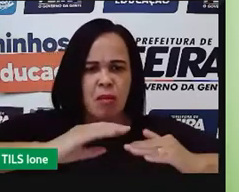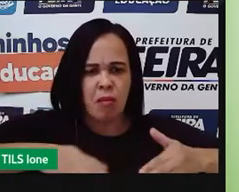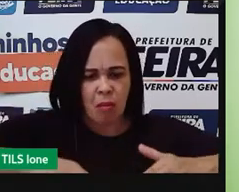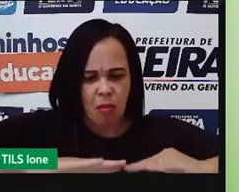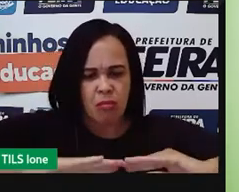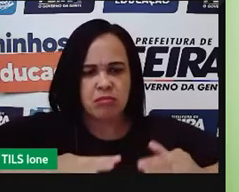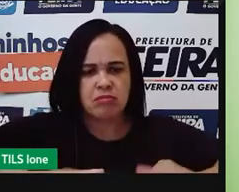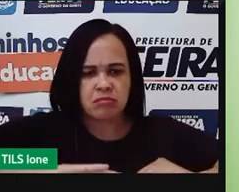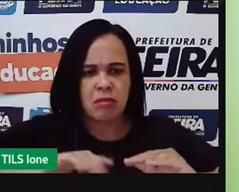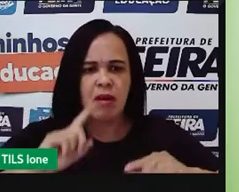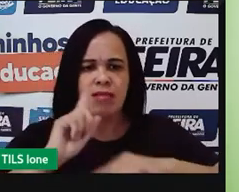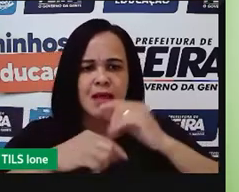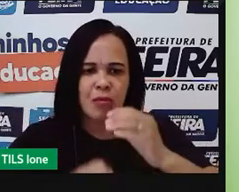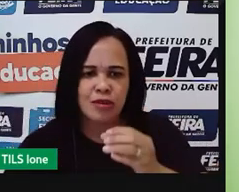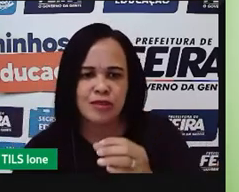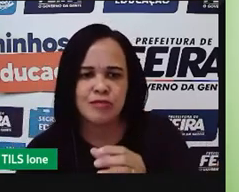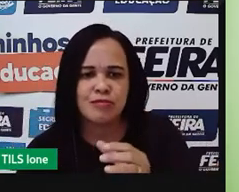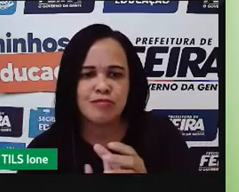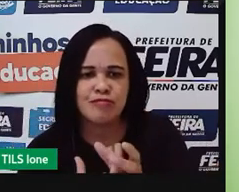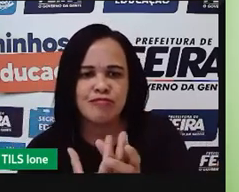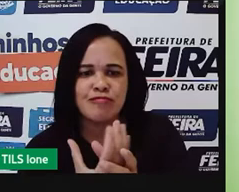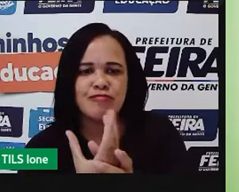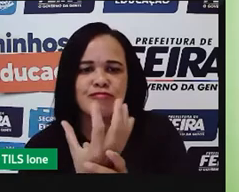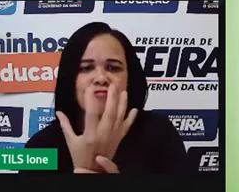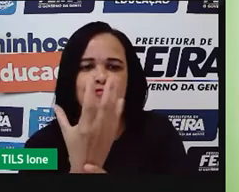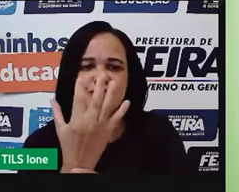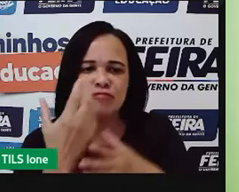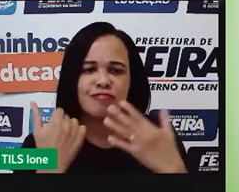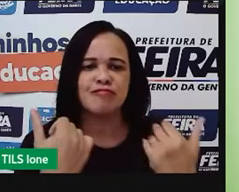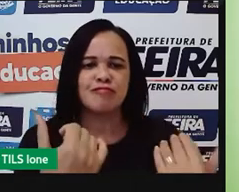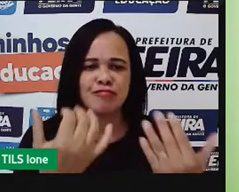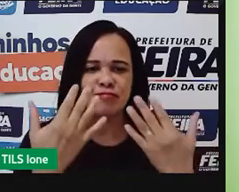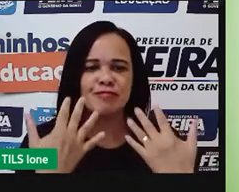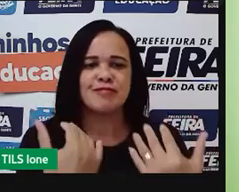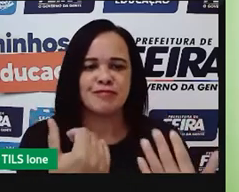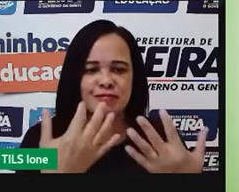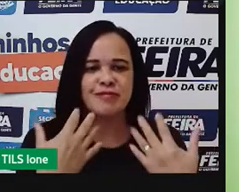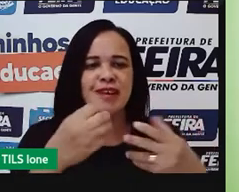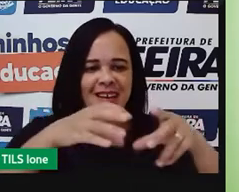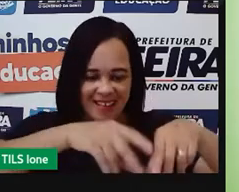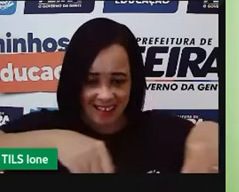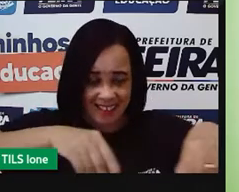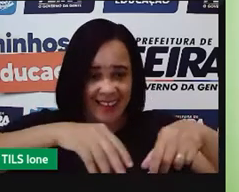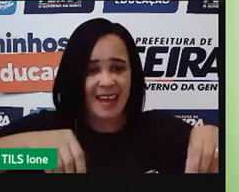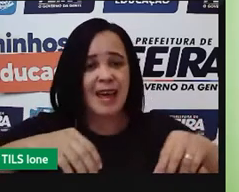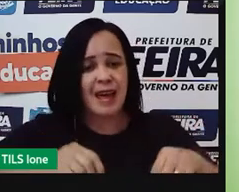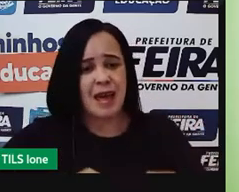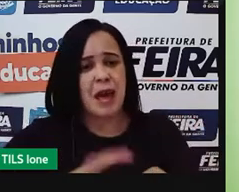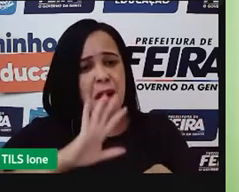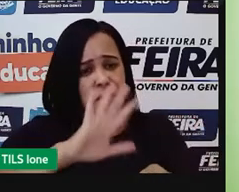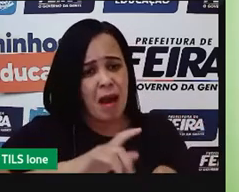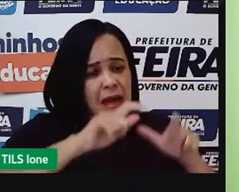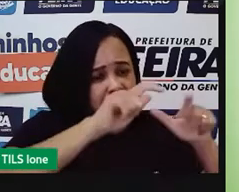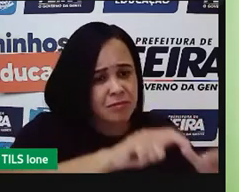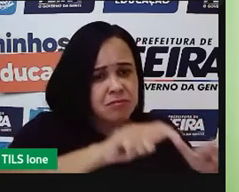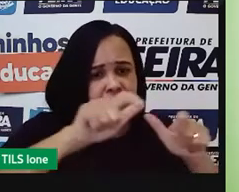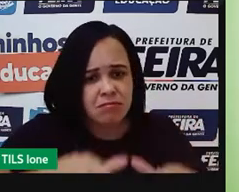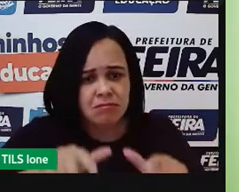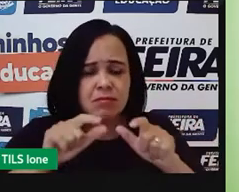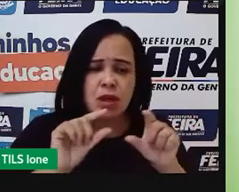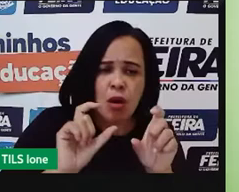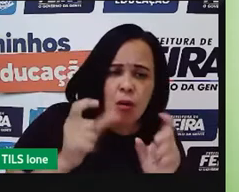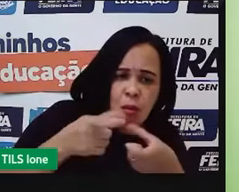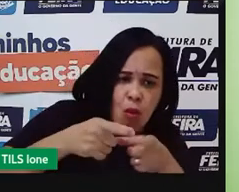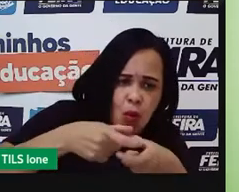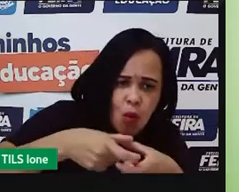ali, dividindo uma terra, o que deixa até mais saudável ali para aquele solo, diferente das outras, quem vai falar mais adiante, mais